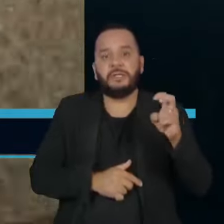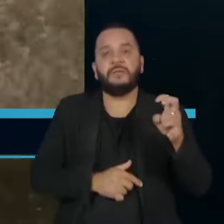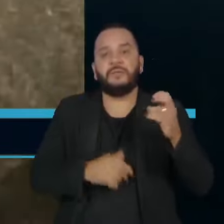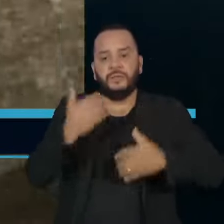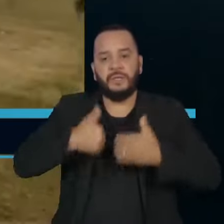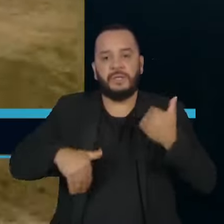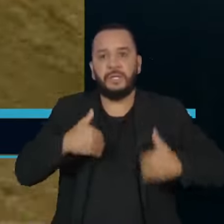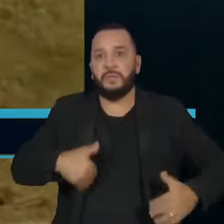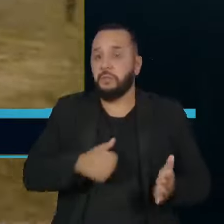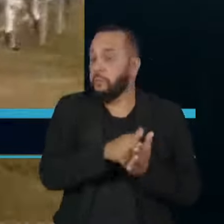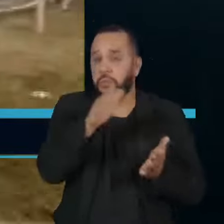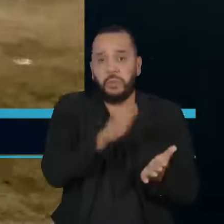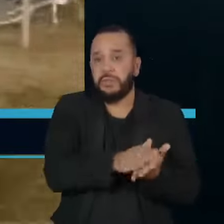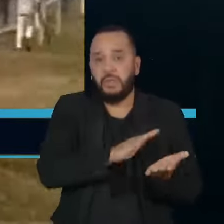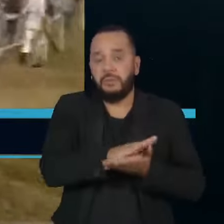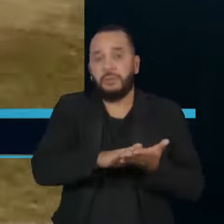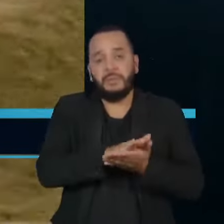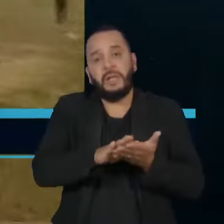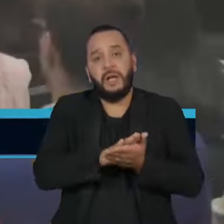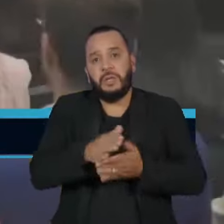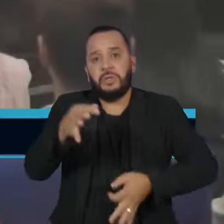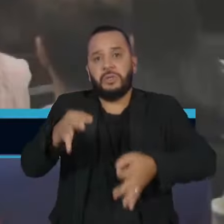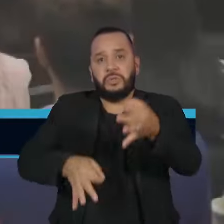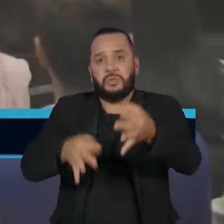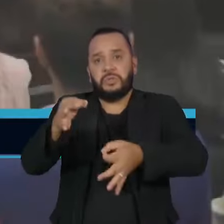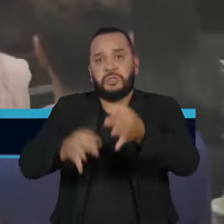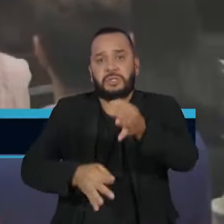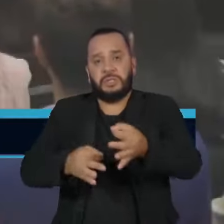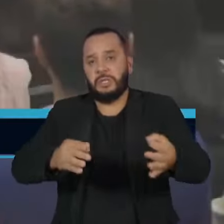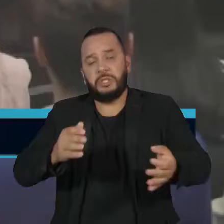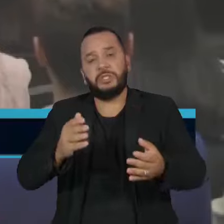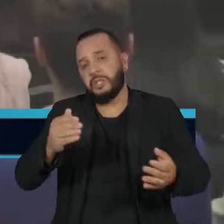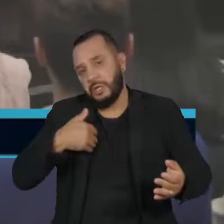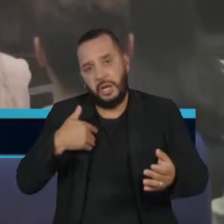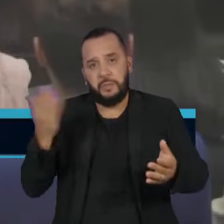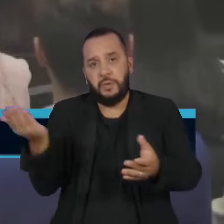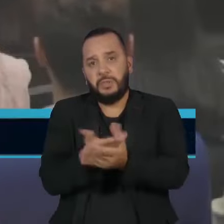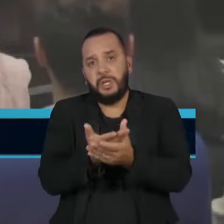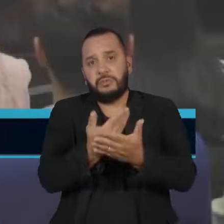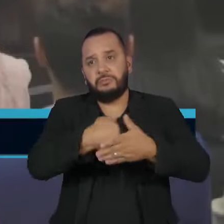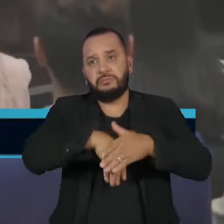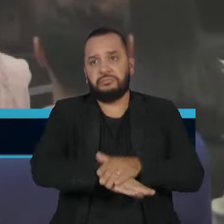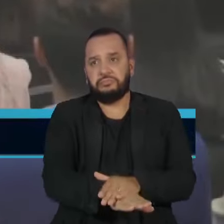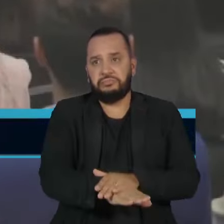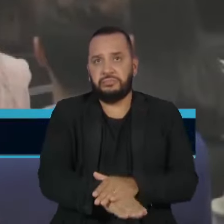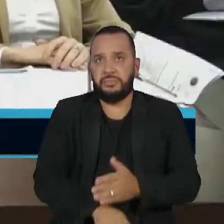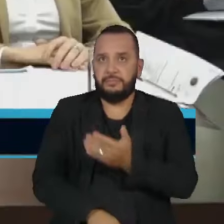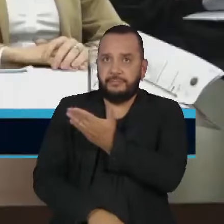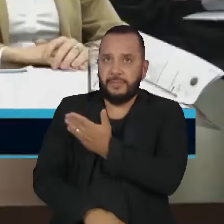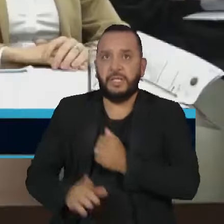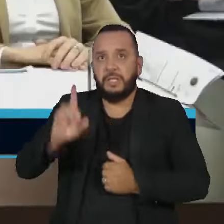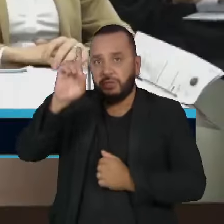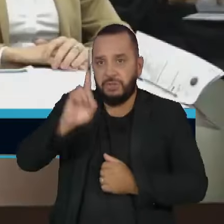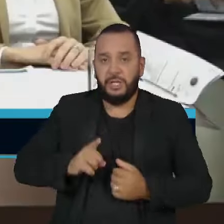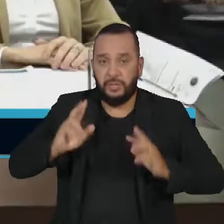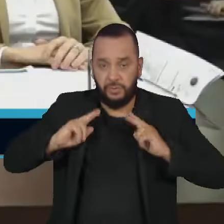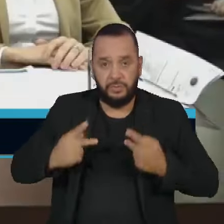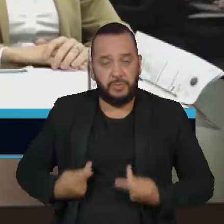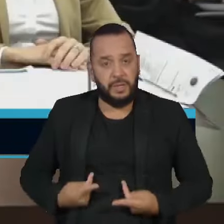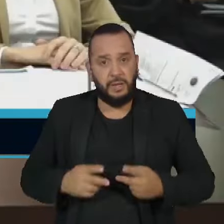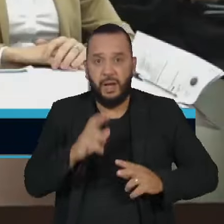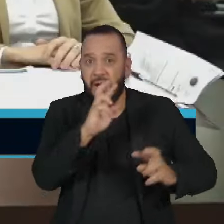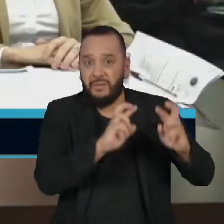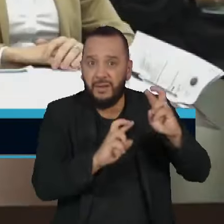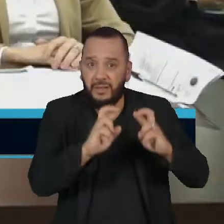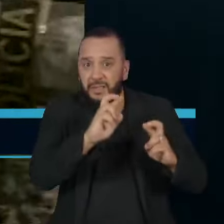punido e o caso foi arquivado pela Justiça. A denúncia chegou à Corte Interamericana de Direitos Humanos, que analisa casos em que